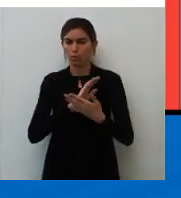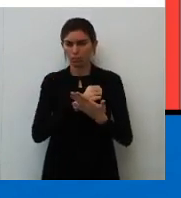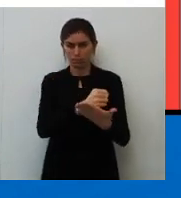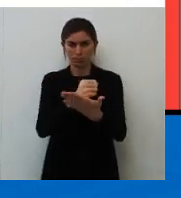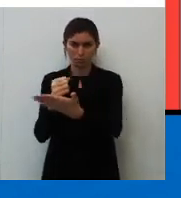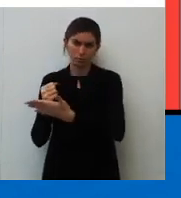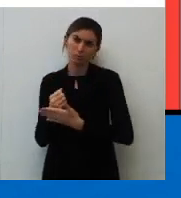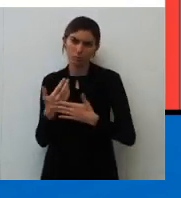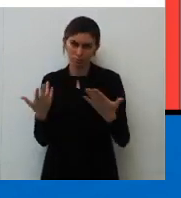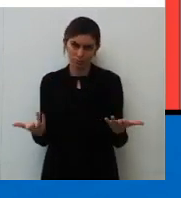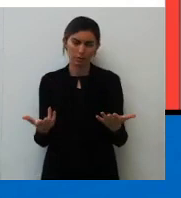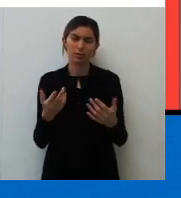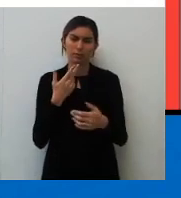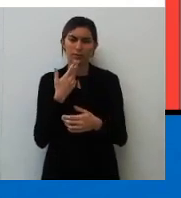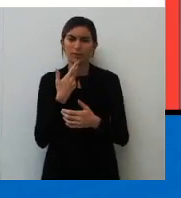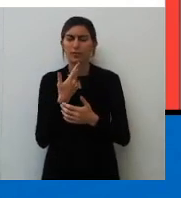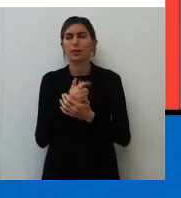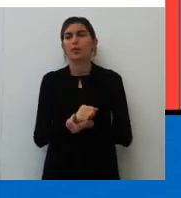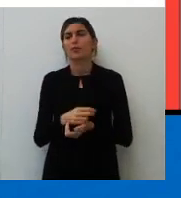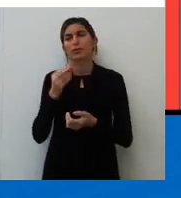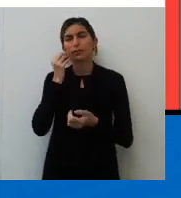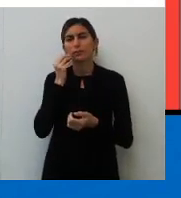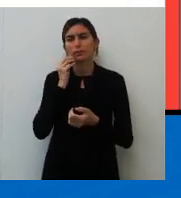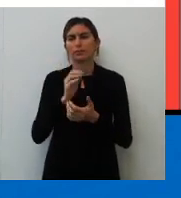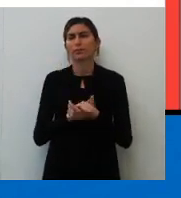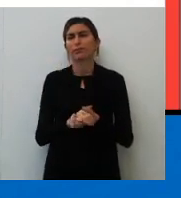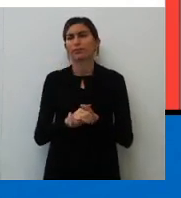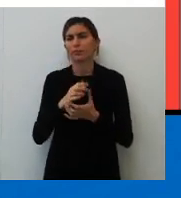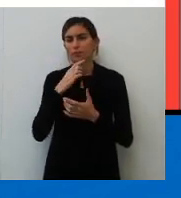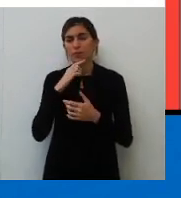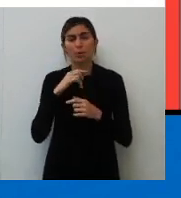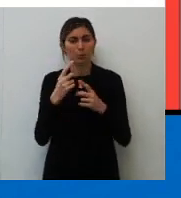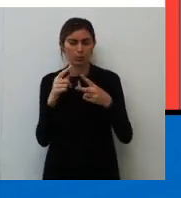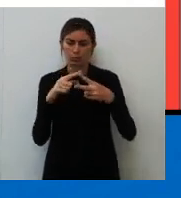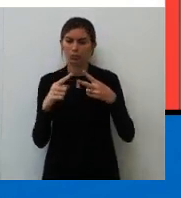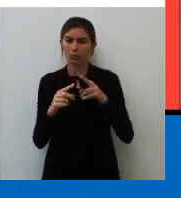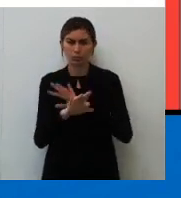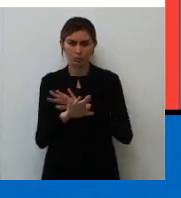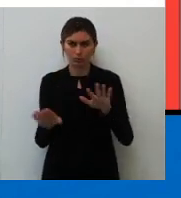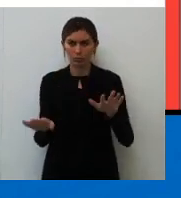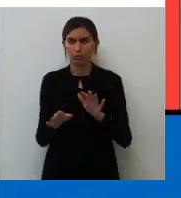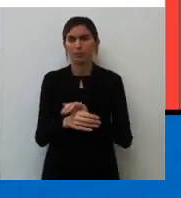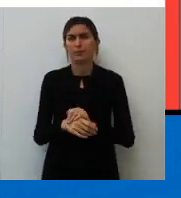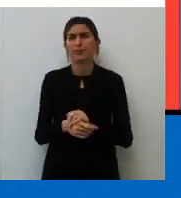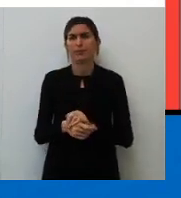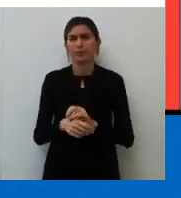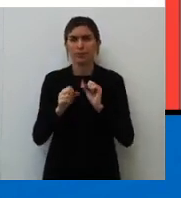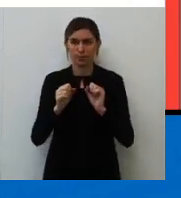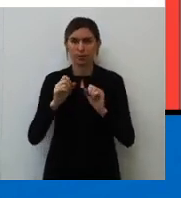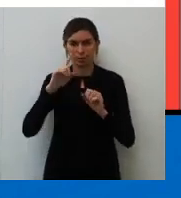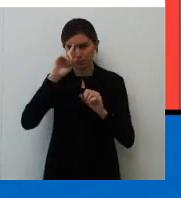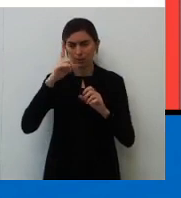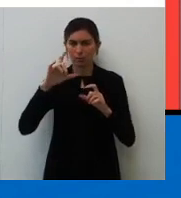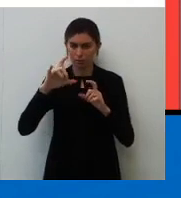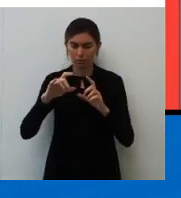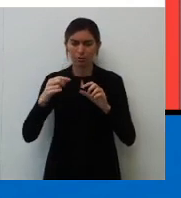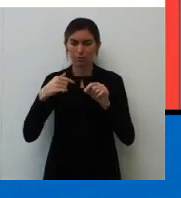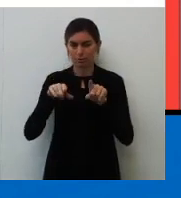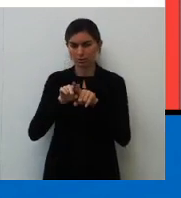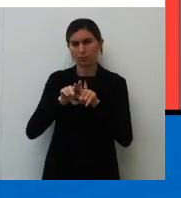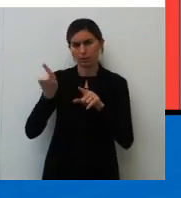de coesão, você quis dizer, não é, Gustavo? Olha, por enquanto, essas duas. Pode mandar mais perguntas no Instagram. Pode mandar aqui também, tá bom?